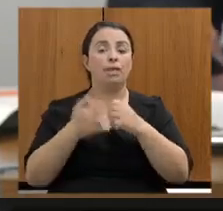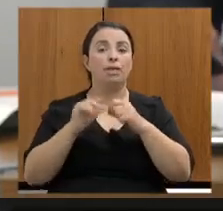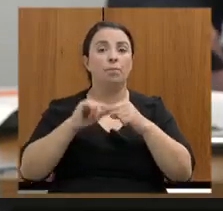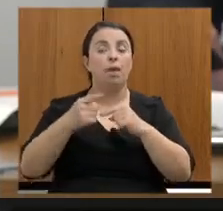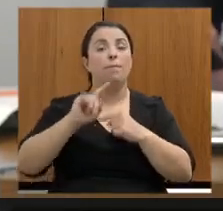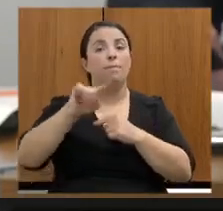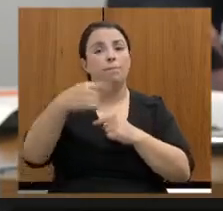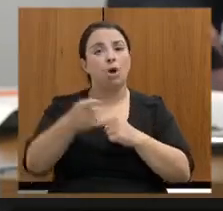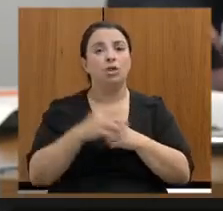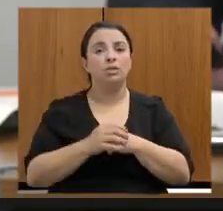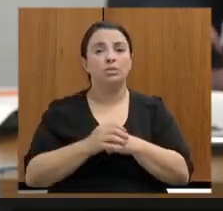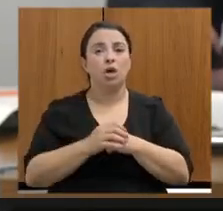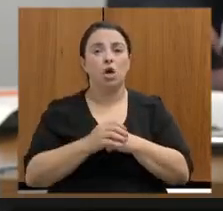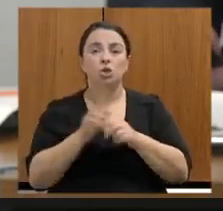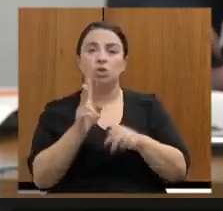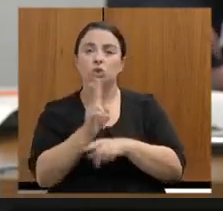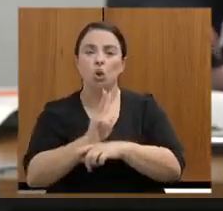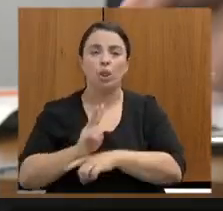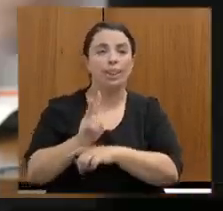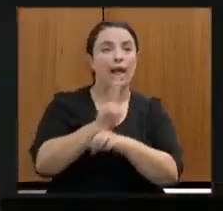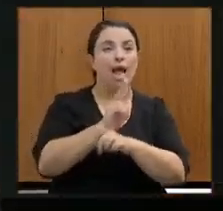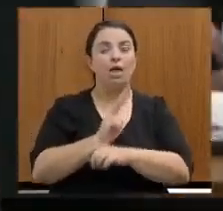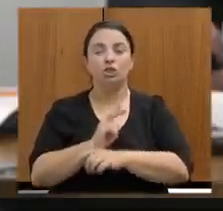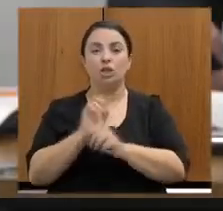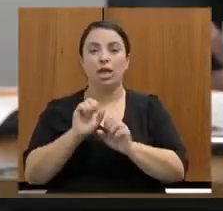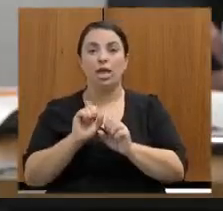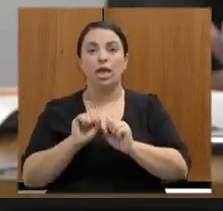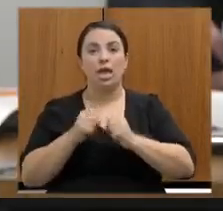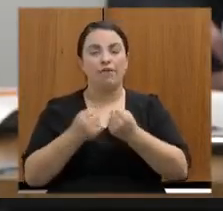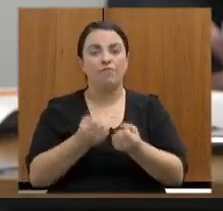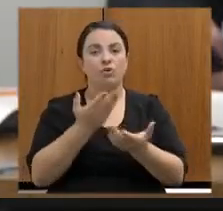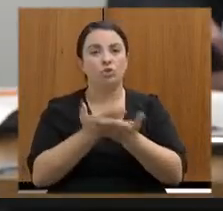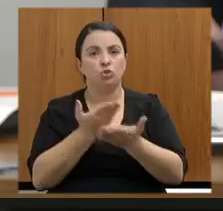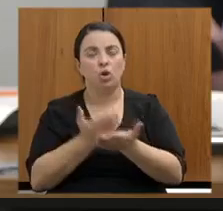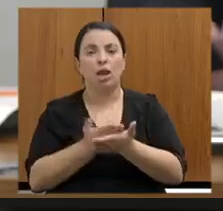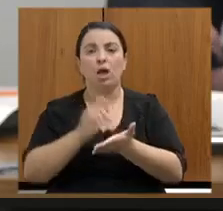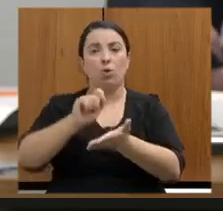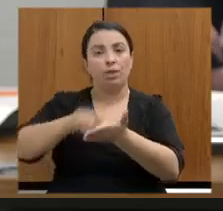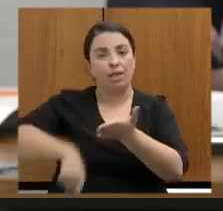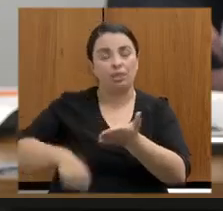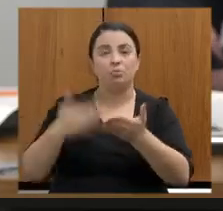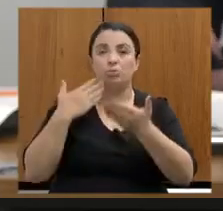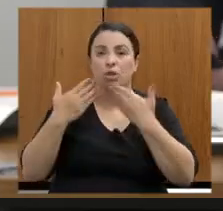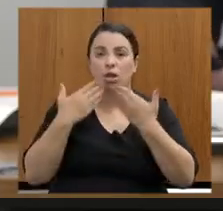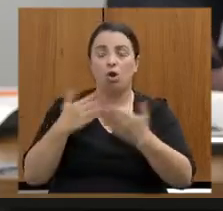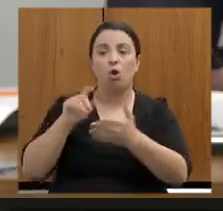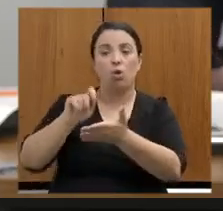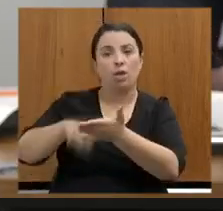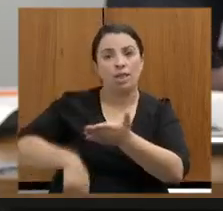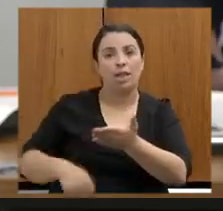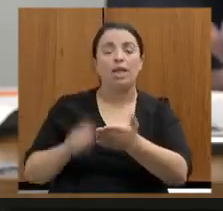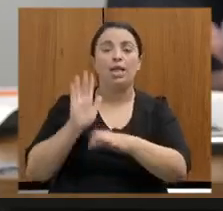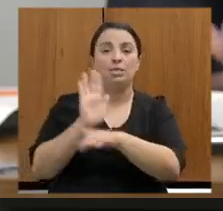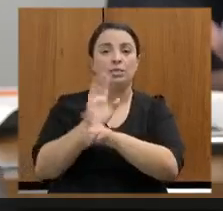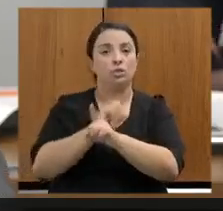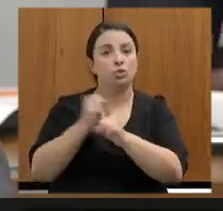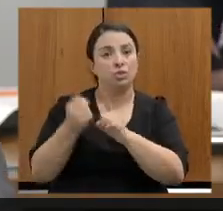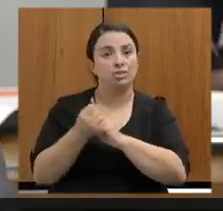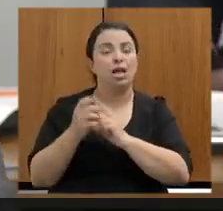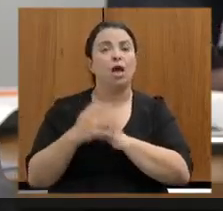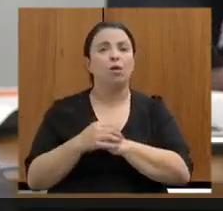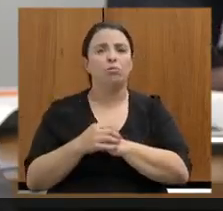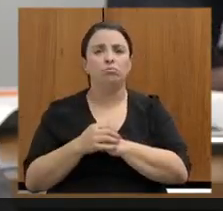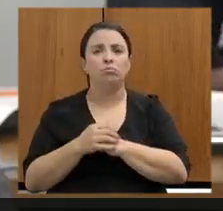reforço escolar, contratação de psicólogos, assistentes sociais, esse é um trabalho sério que, mesmo com